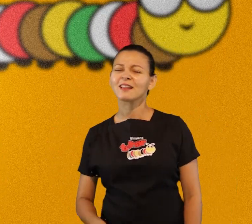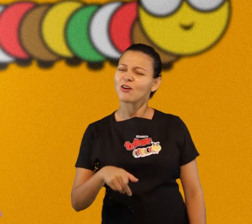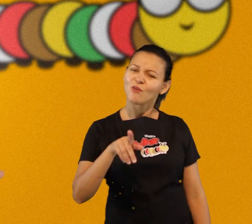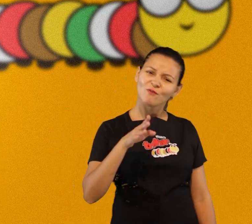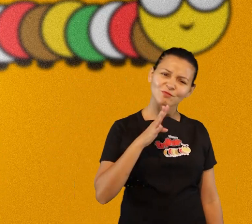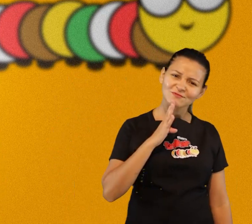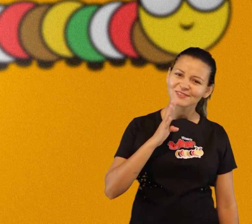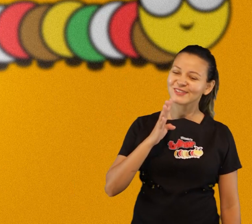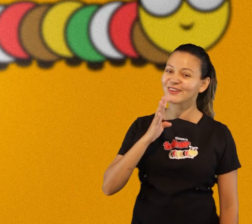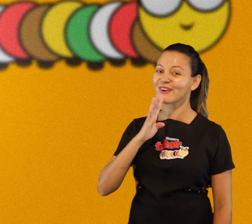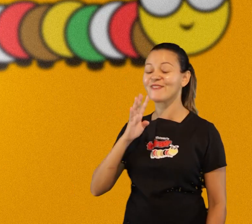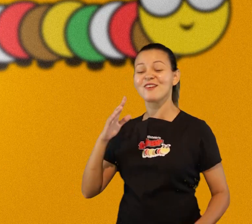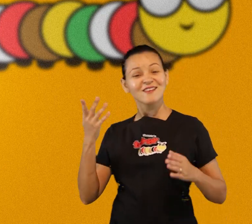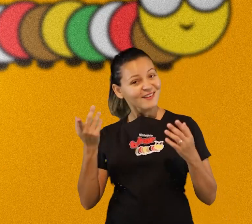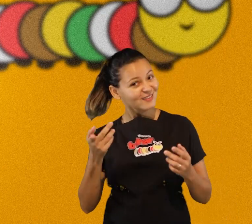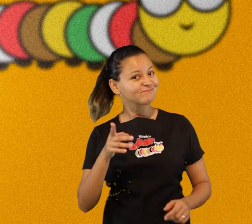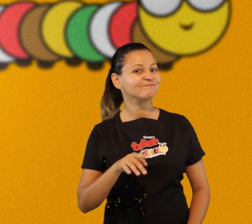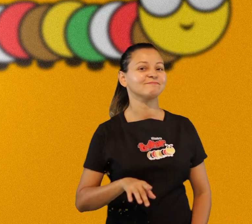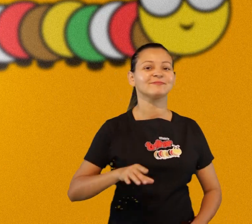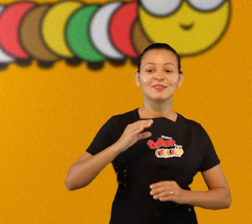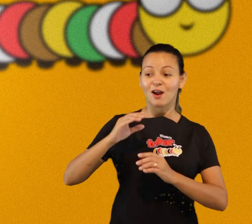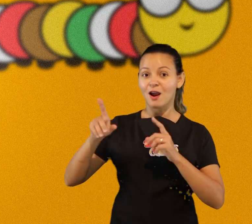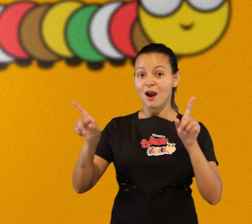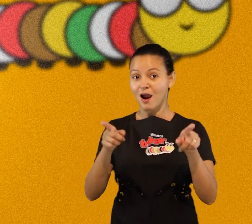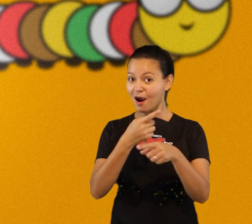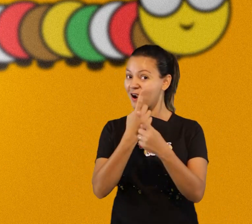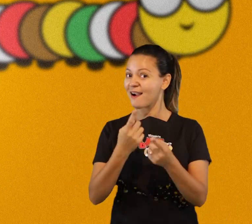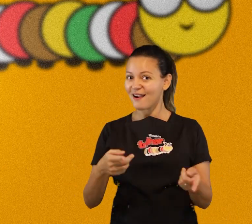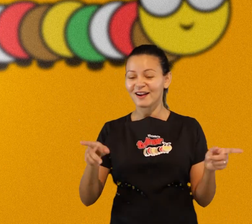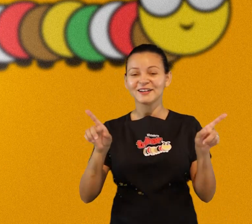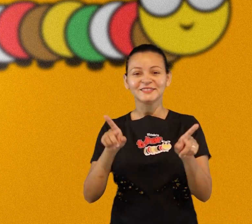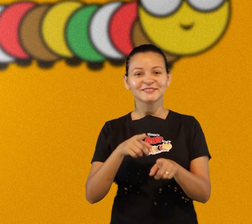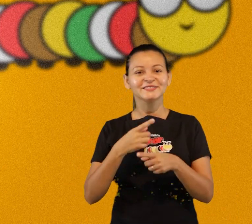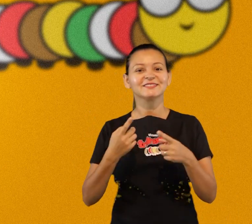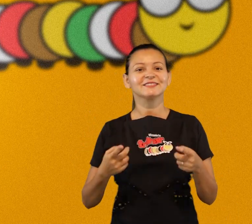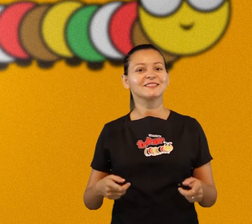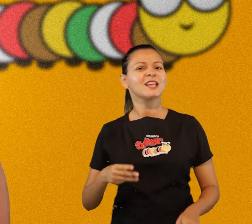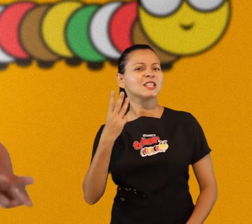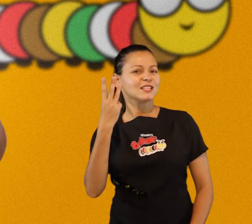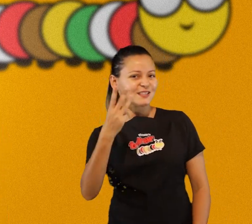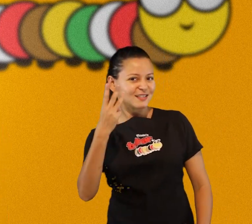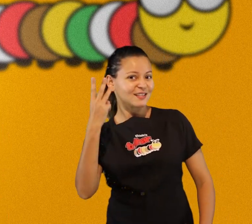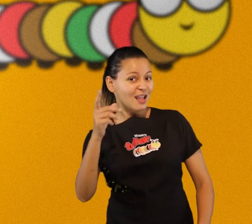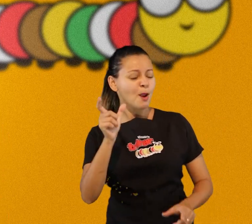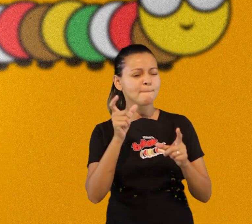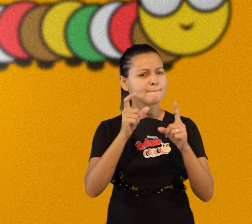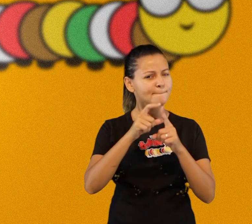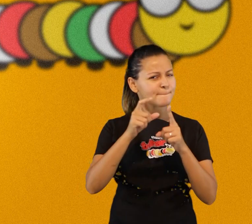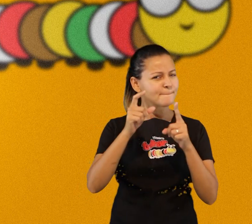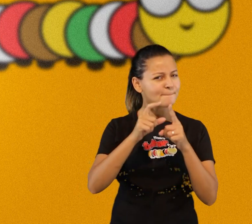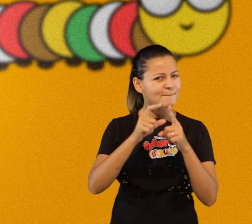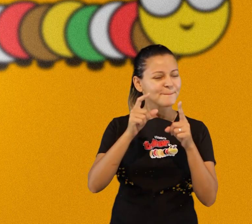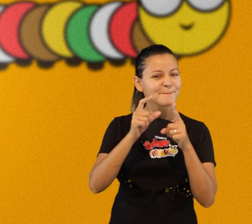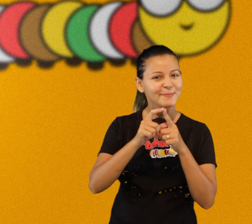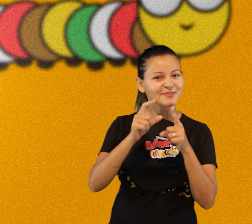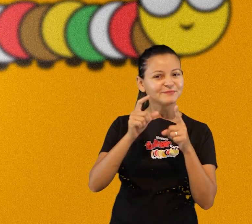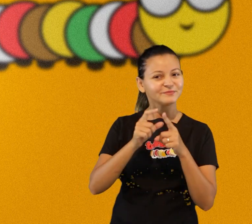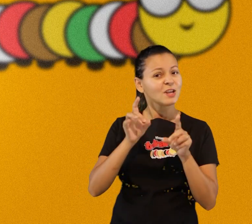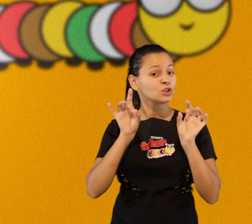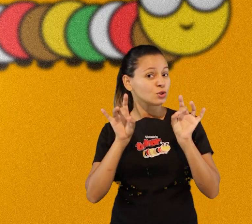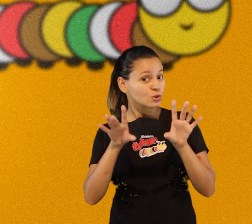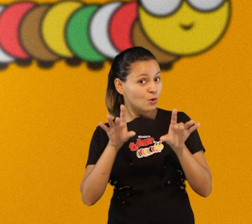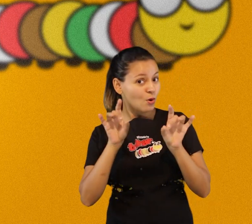essa você conhece cante com o Tio Dan então vamos lá três palavrinhas